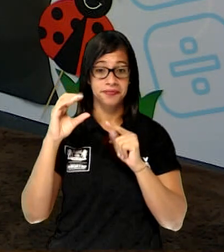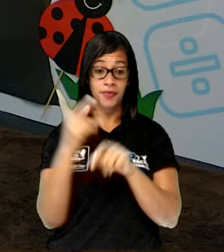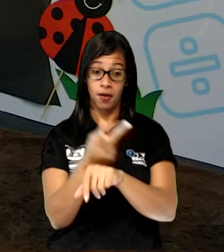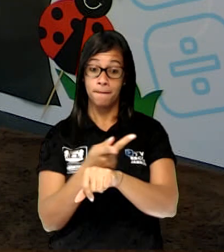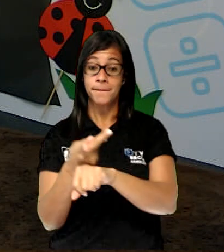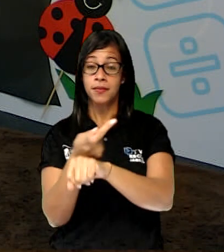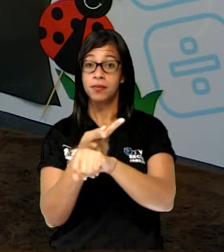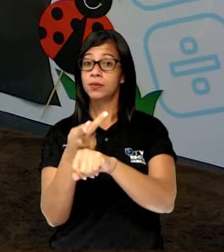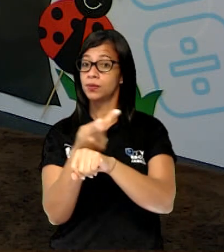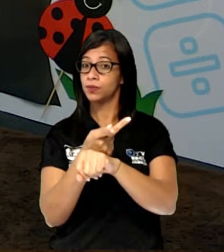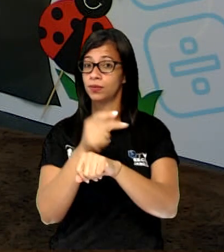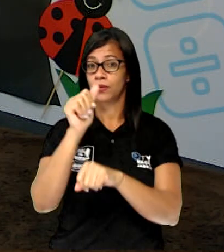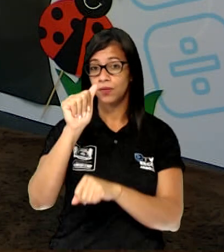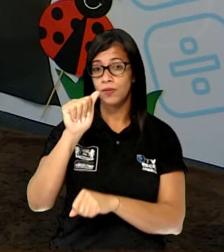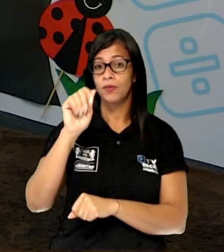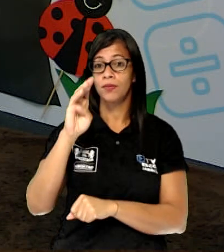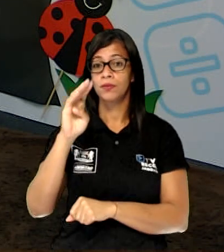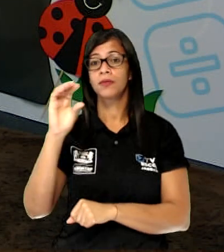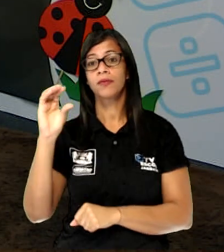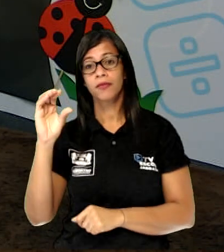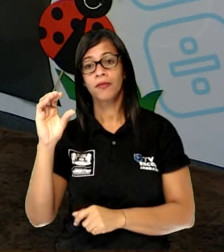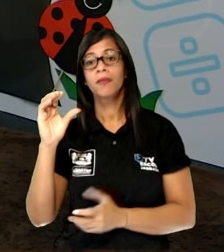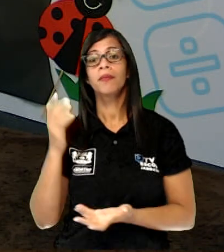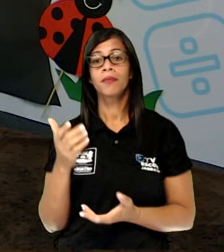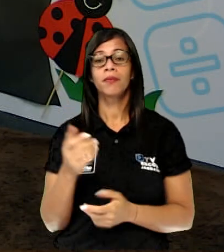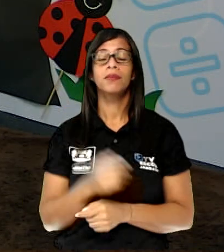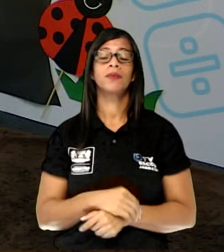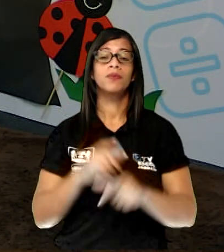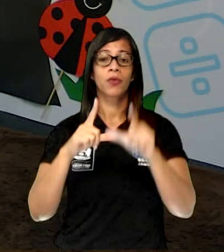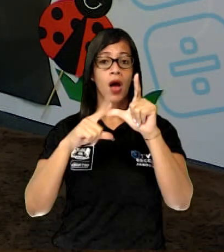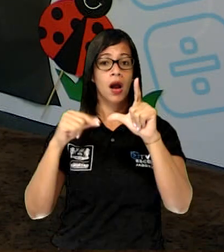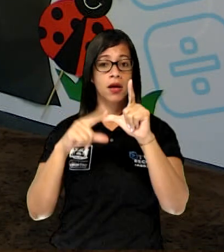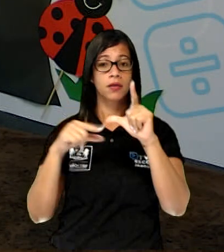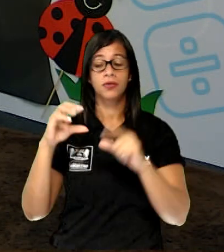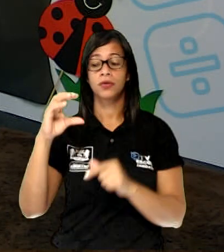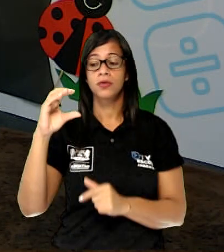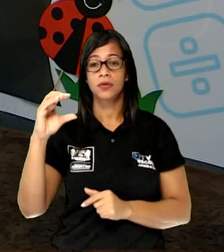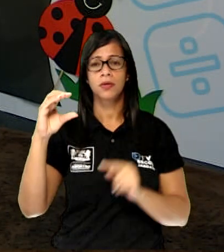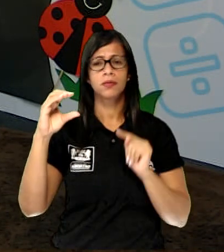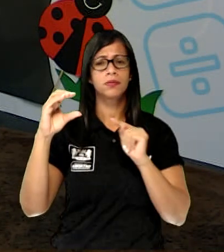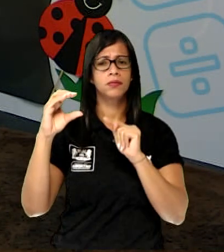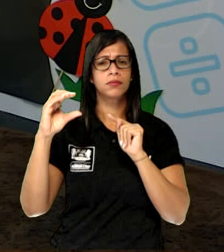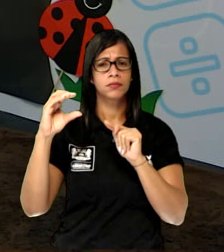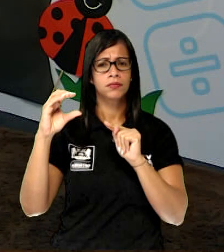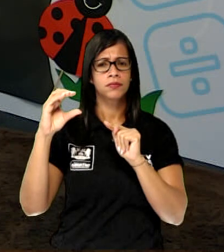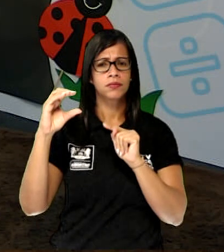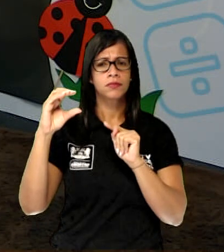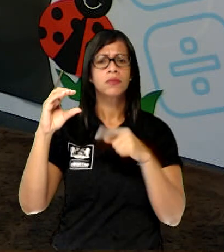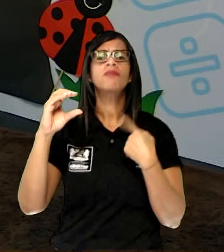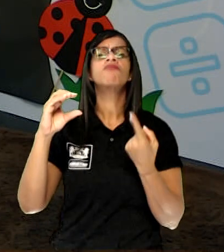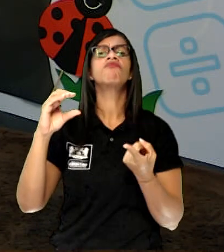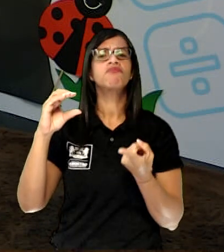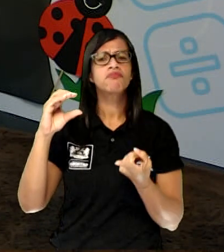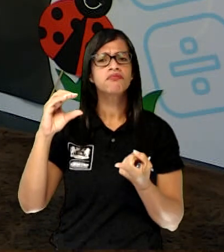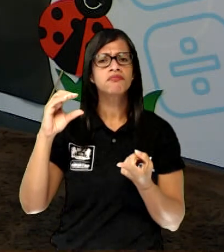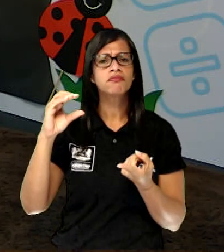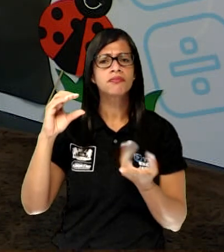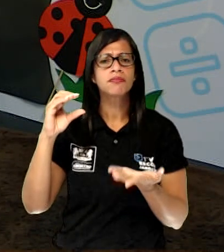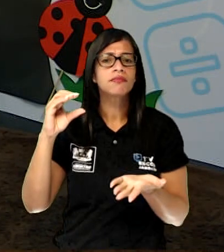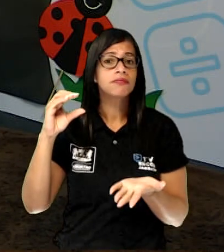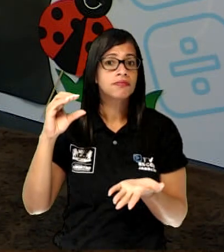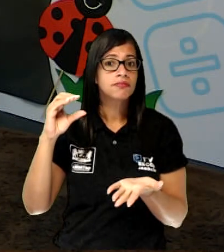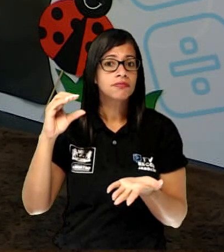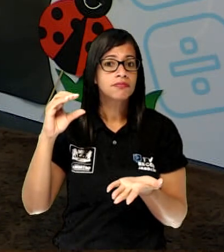móvel a letra C. E agora a próxima letra. A letrinha O.